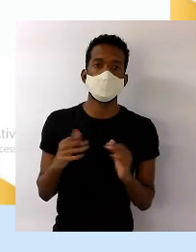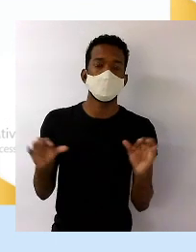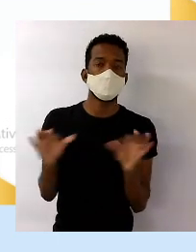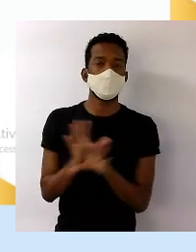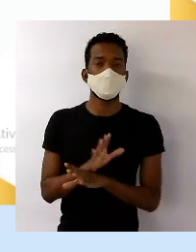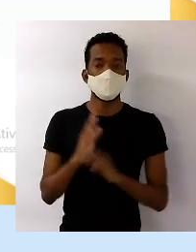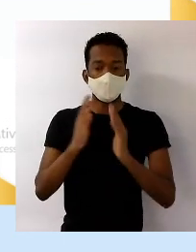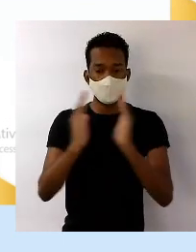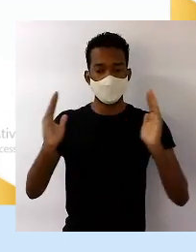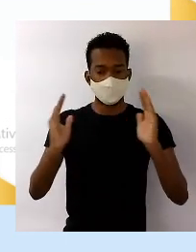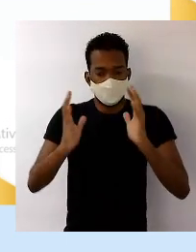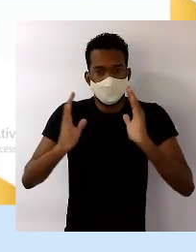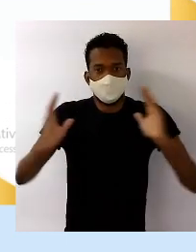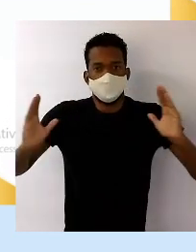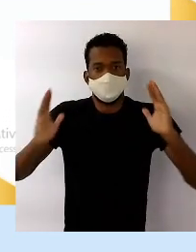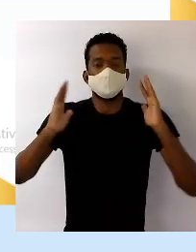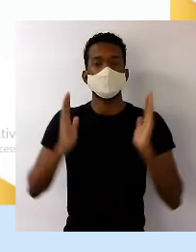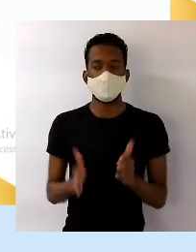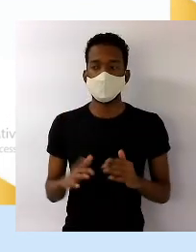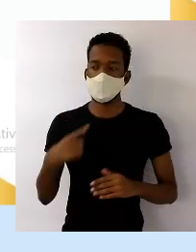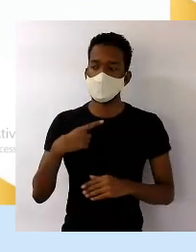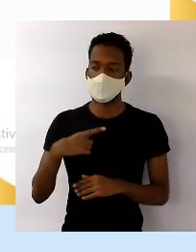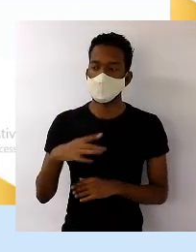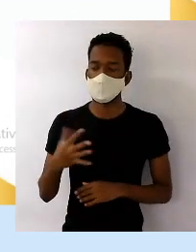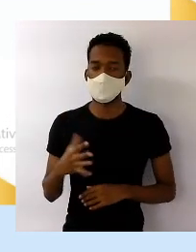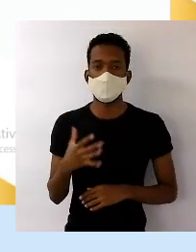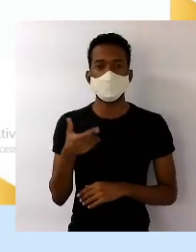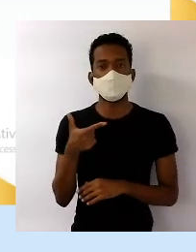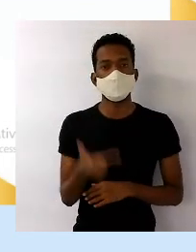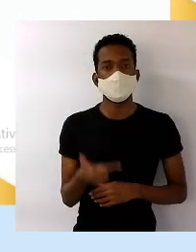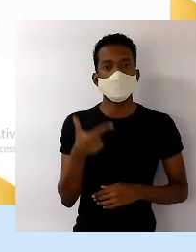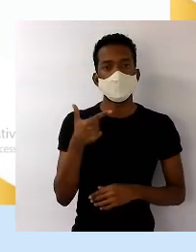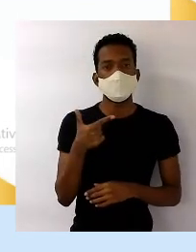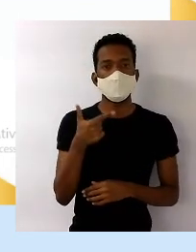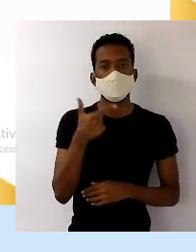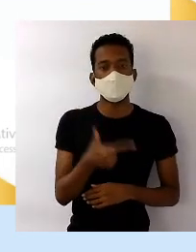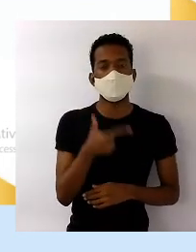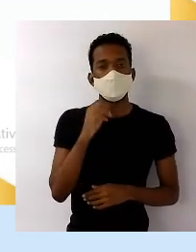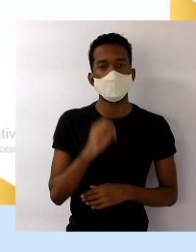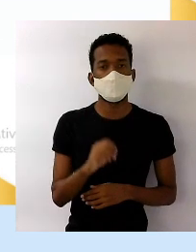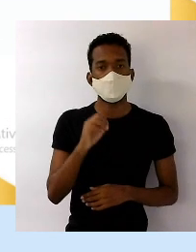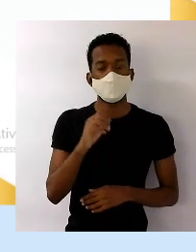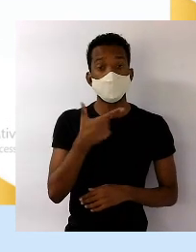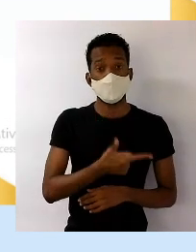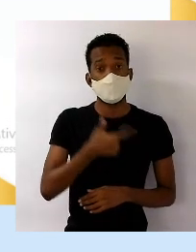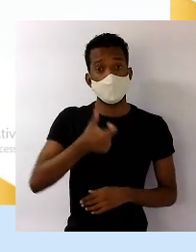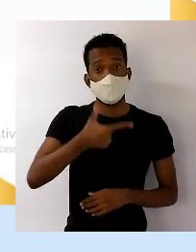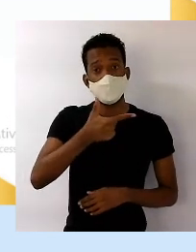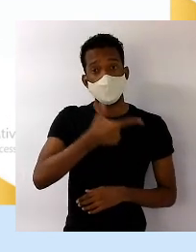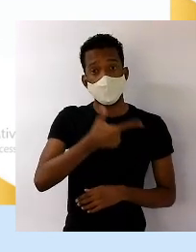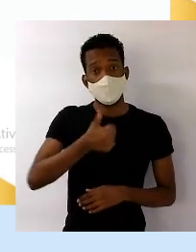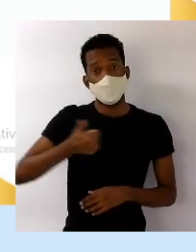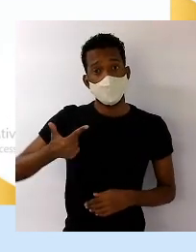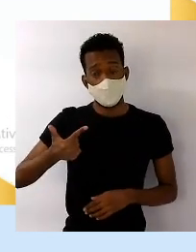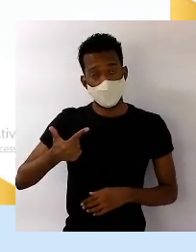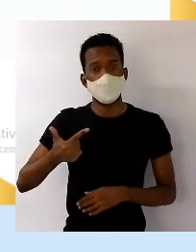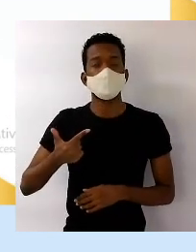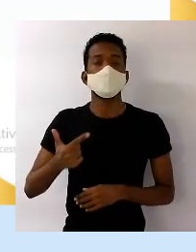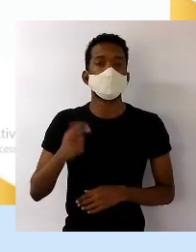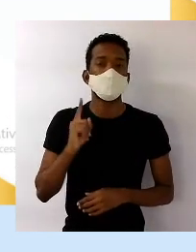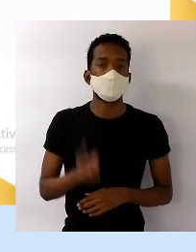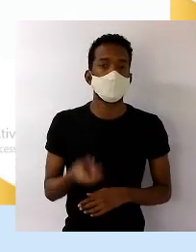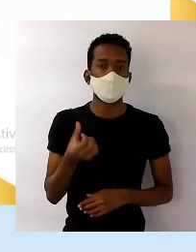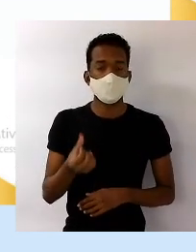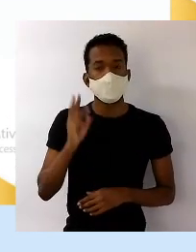população brasileira foi estimada em 212,6 milhões de habitantes, sendo